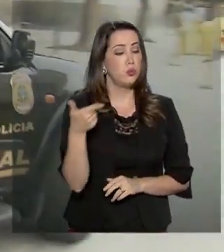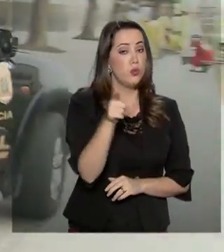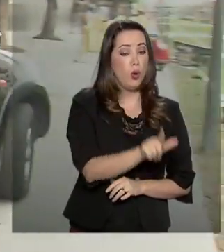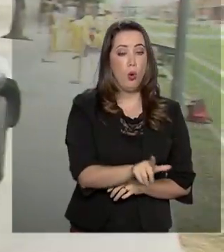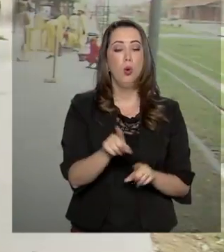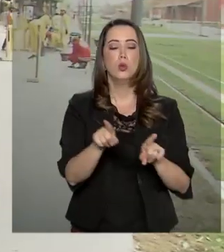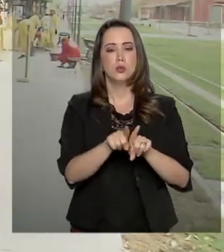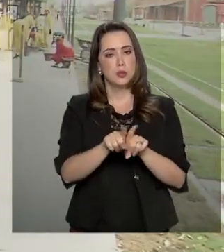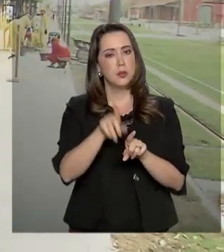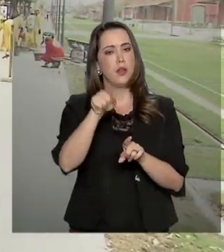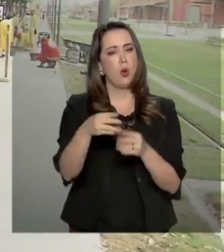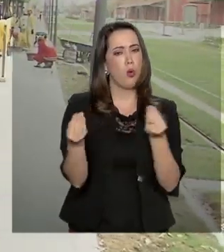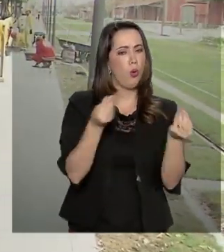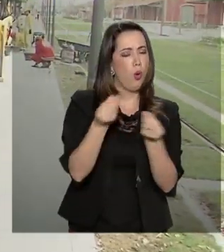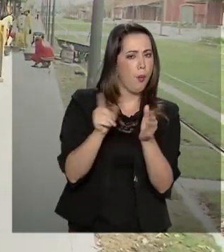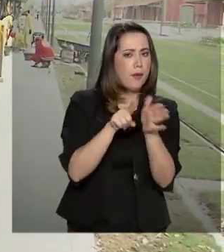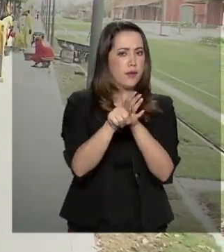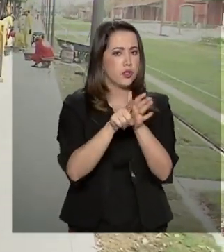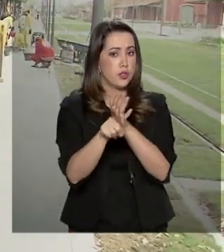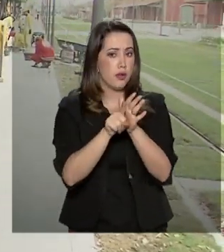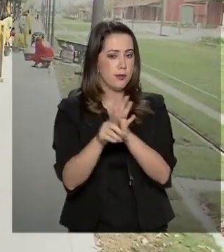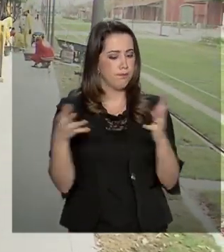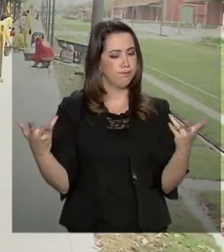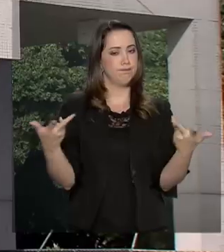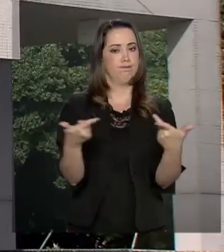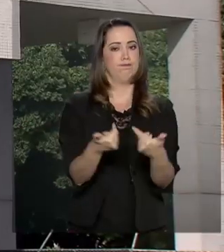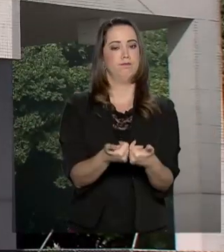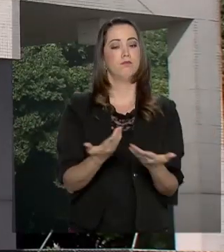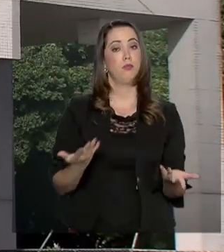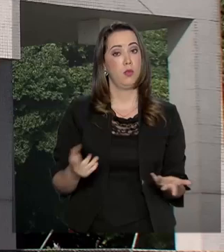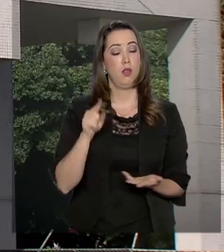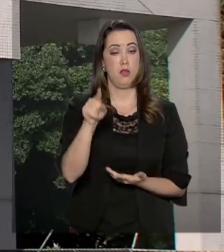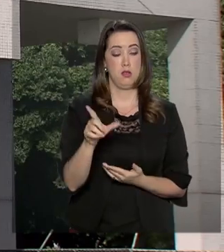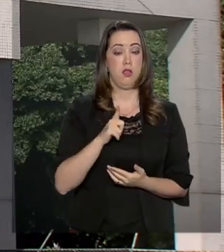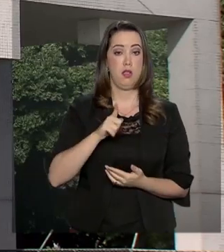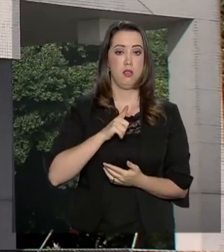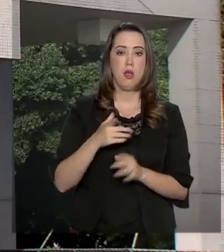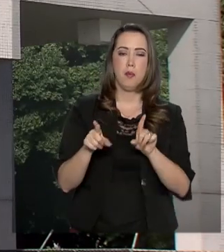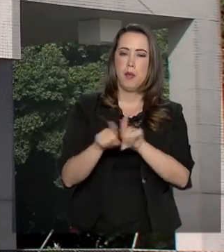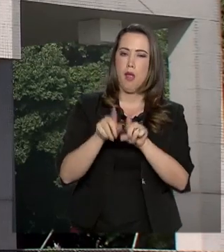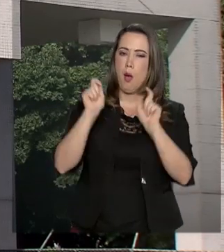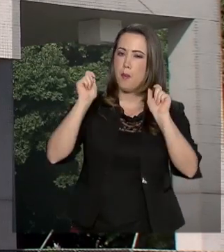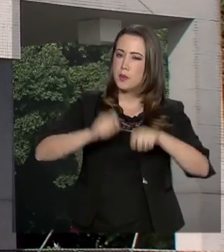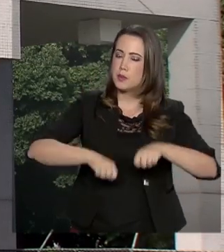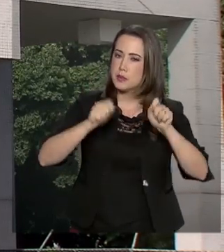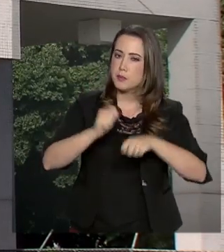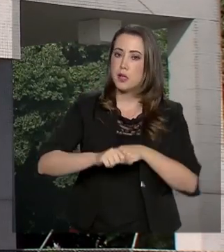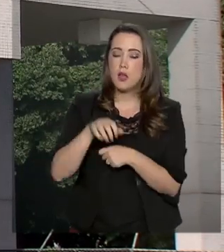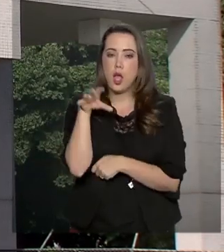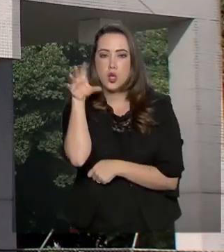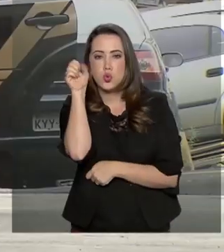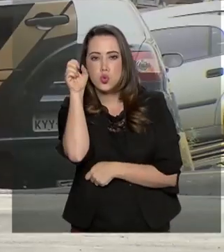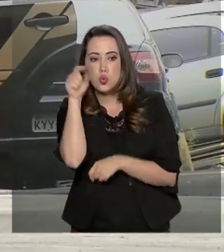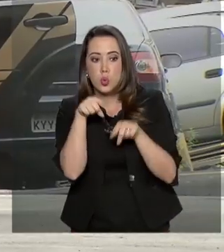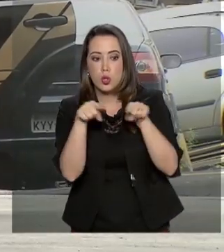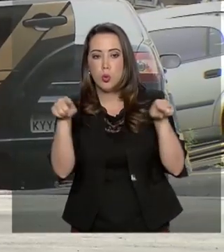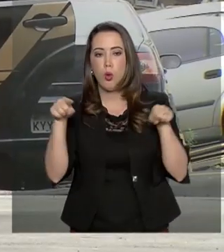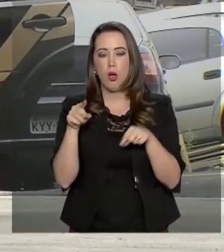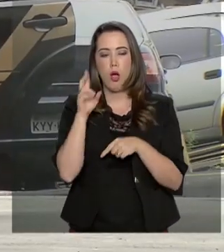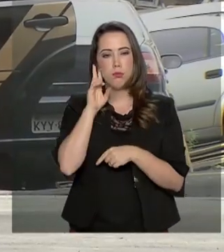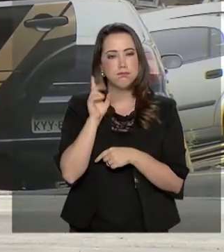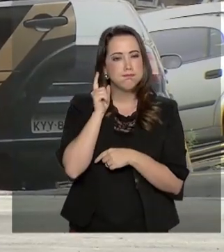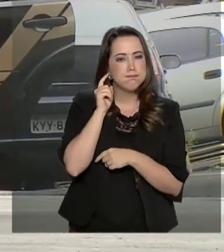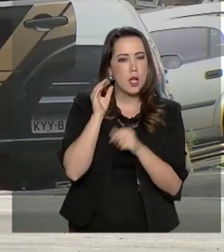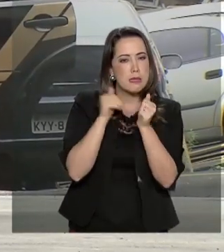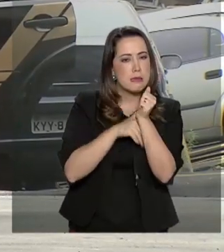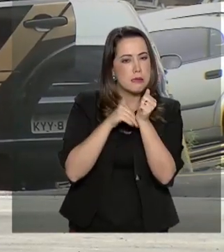implementação de meios para uma investigação mais eficiente. Entre eles, a permissão de escuta ambiental e o uso